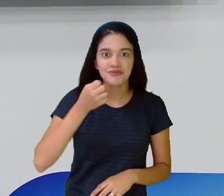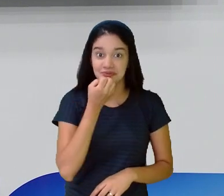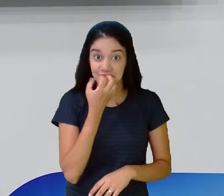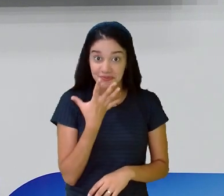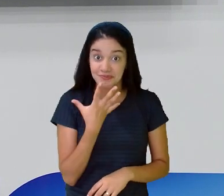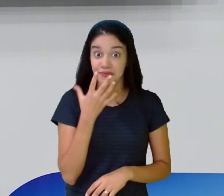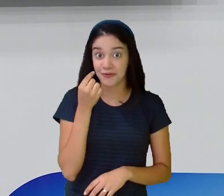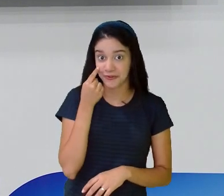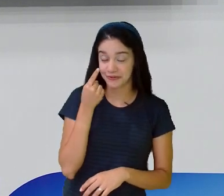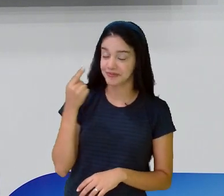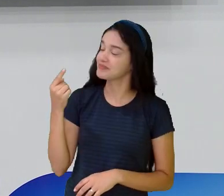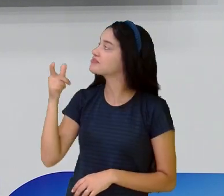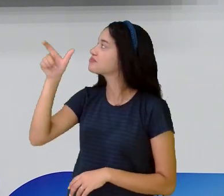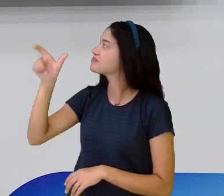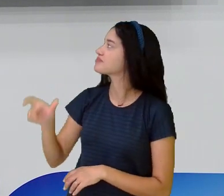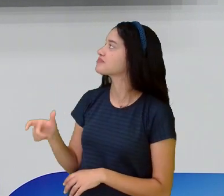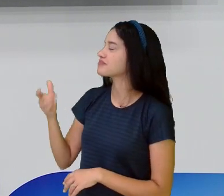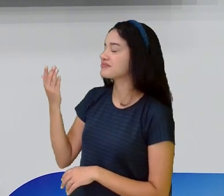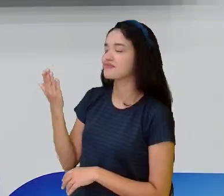espadachim.